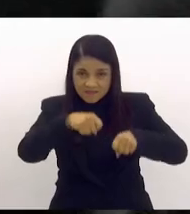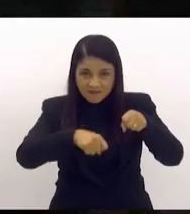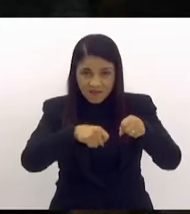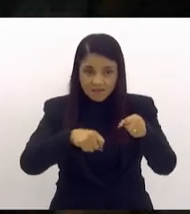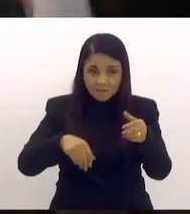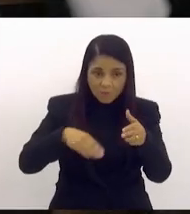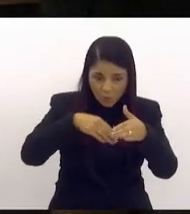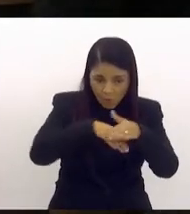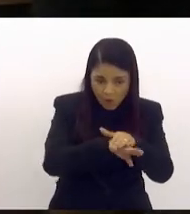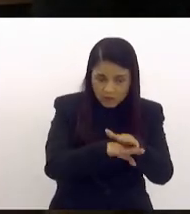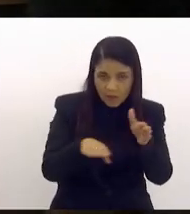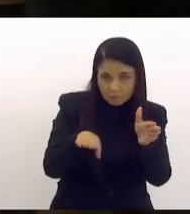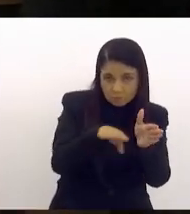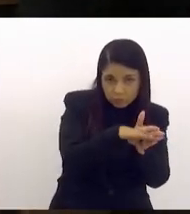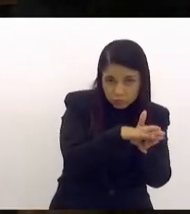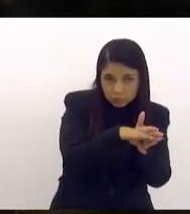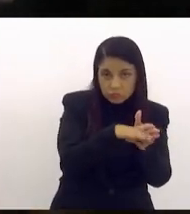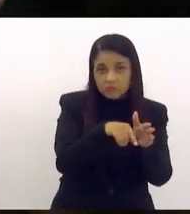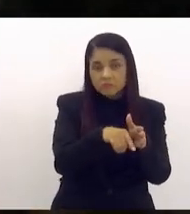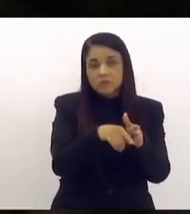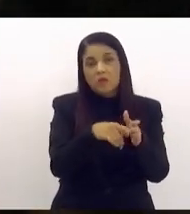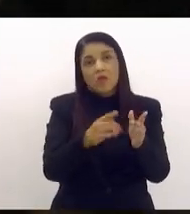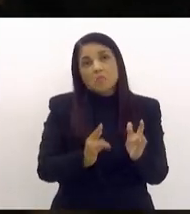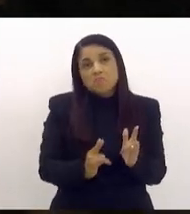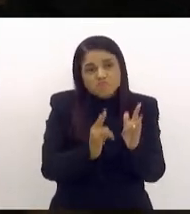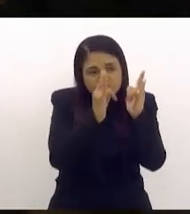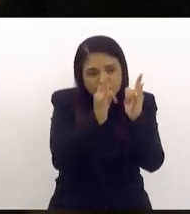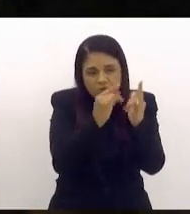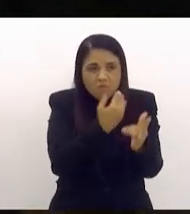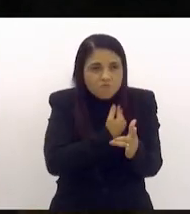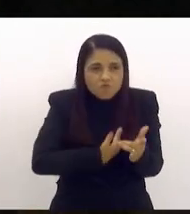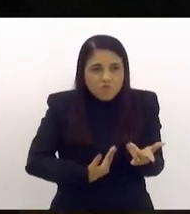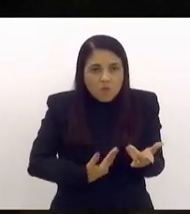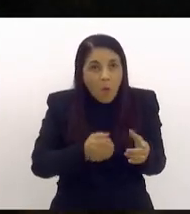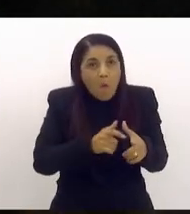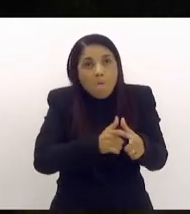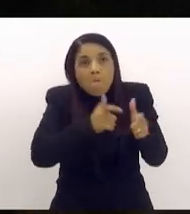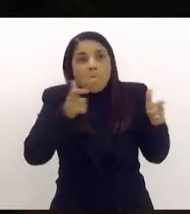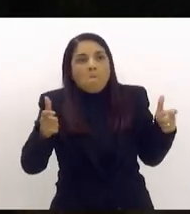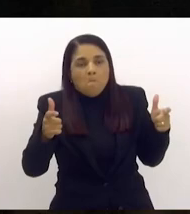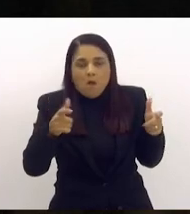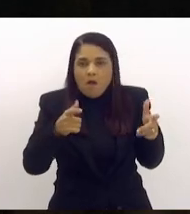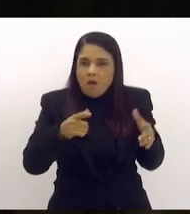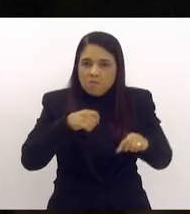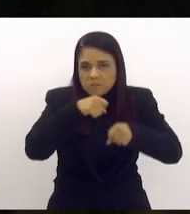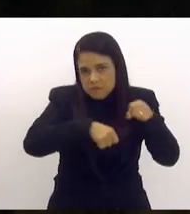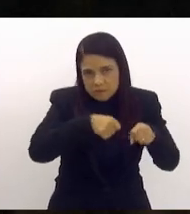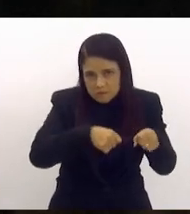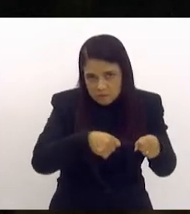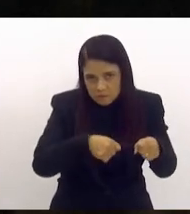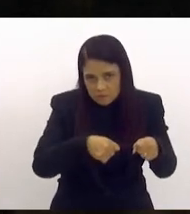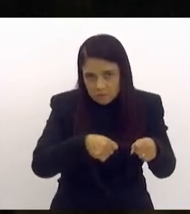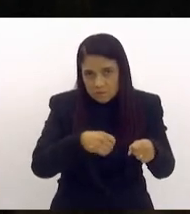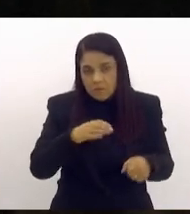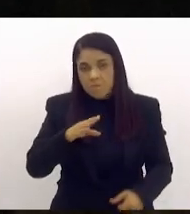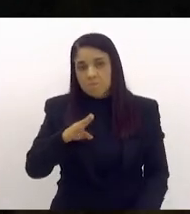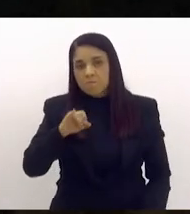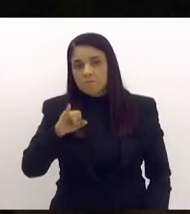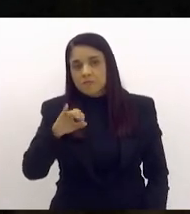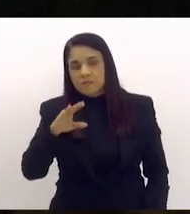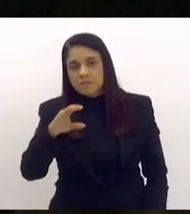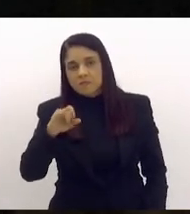tamanho, evidentemente, não tem sentido um prédio público pequenininho ter que fazer um mega bicicletário, a gente vai dar uma grande